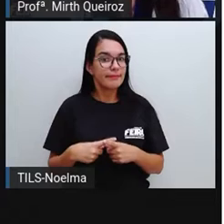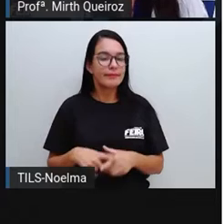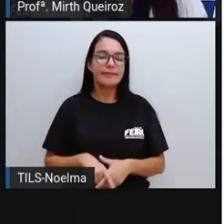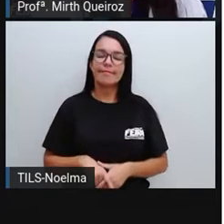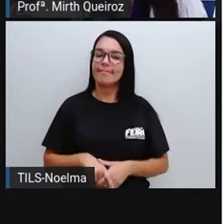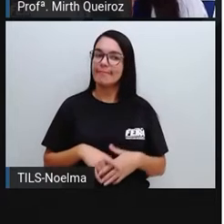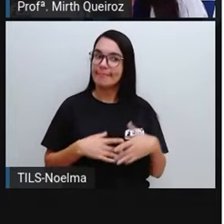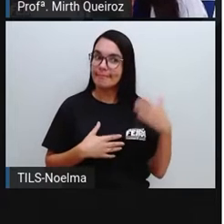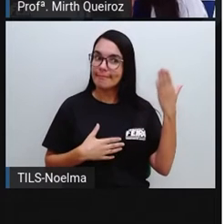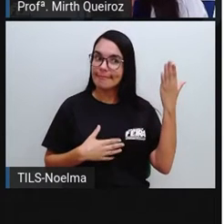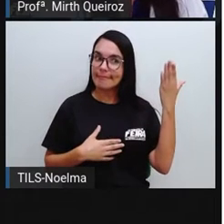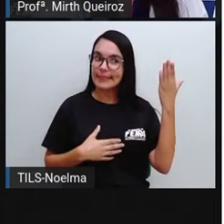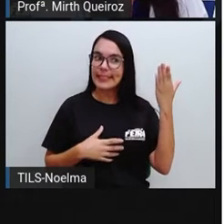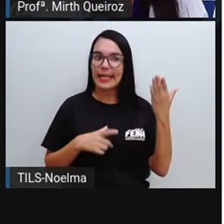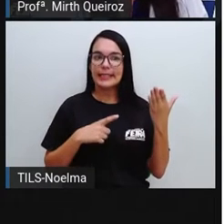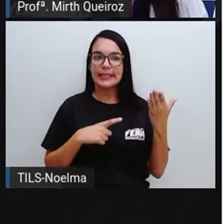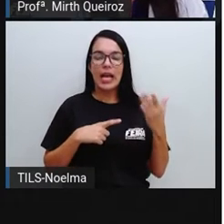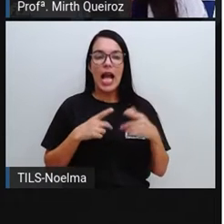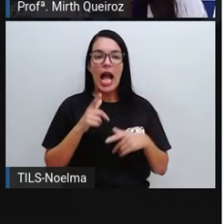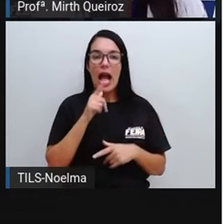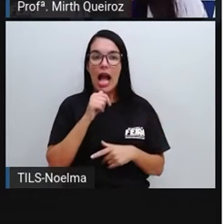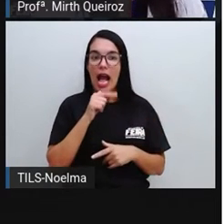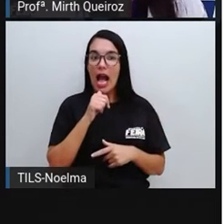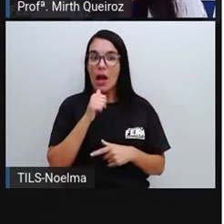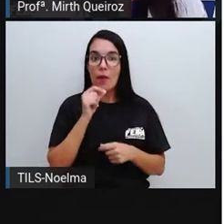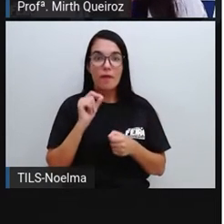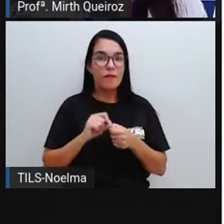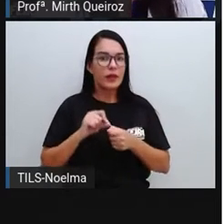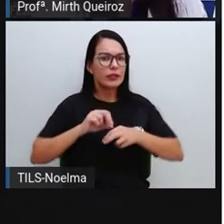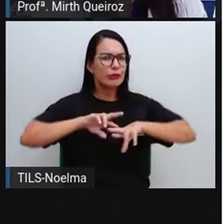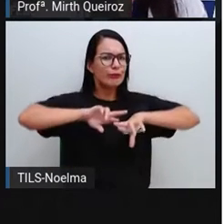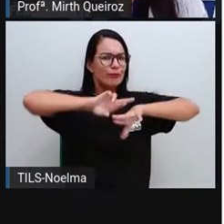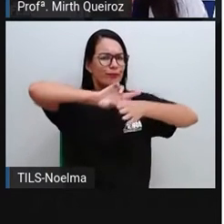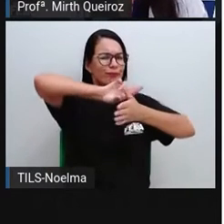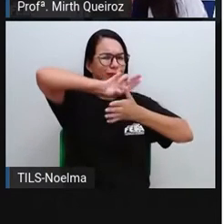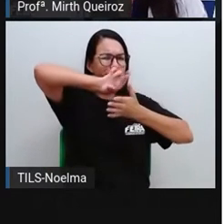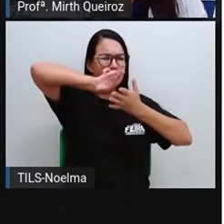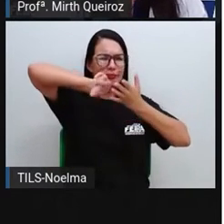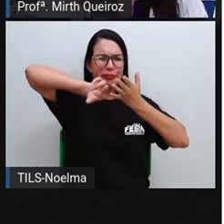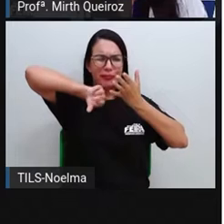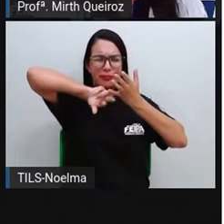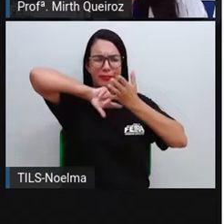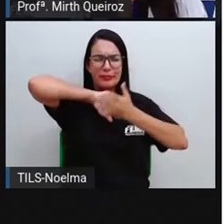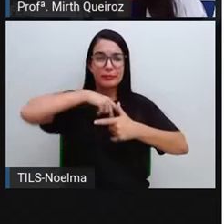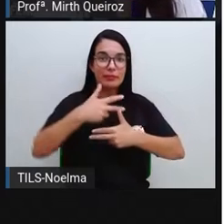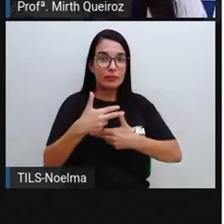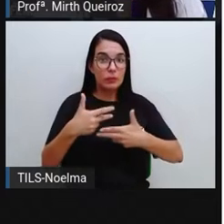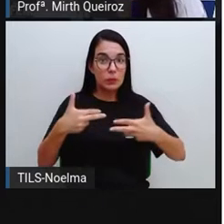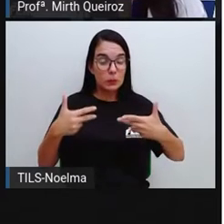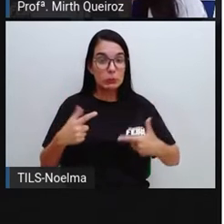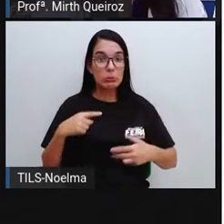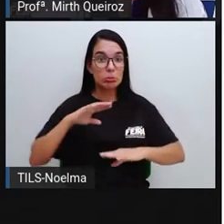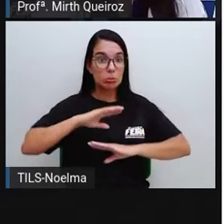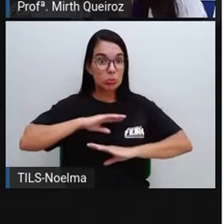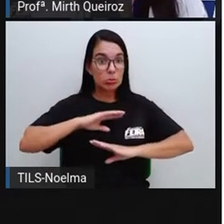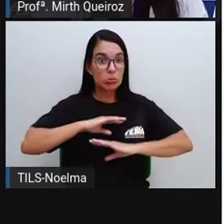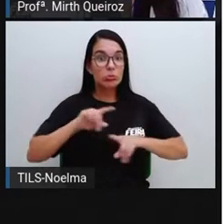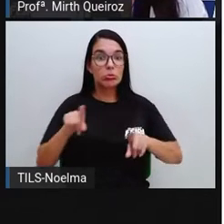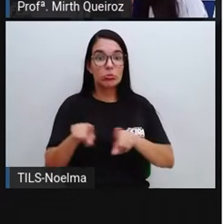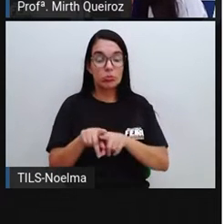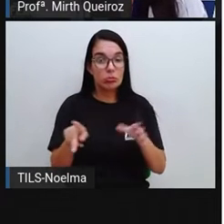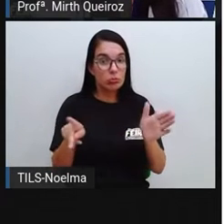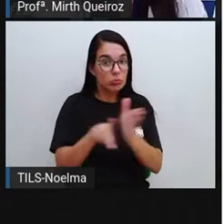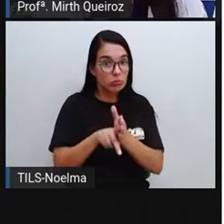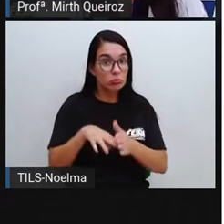A água, ela desempenha as mais diversas funções do nosso corpo Fazendo parte até mesmo da composição do nosso organismo